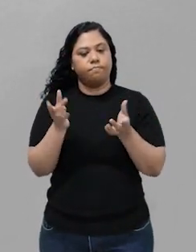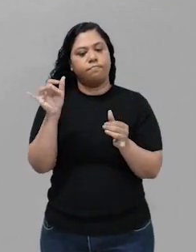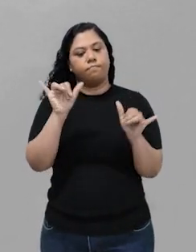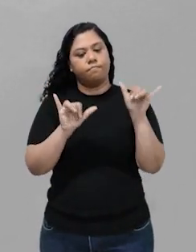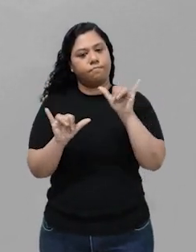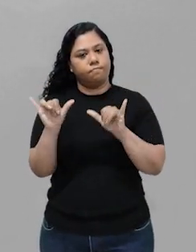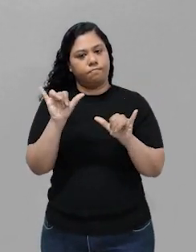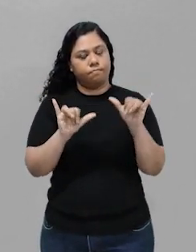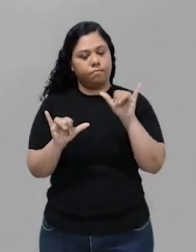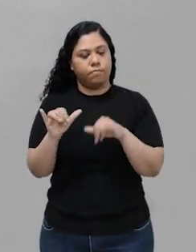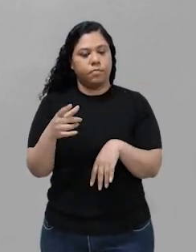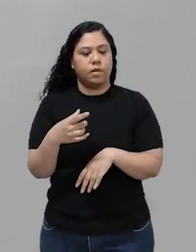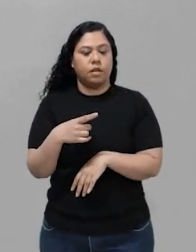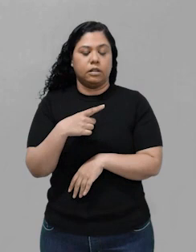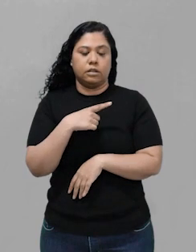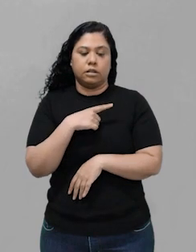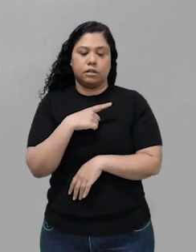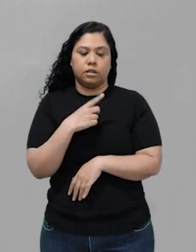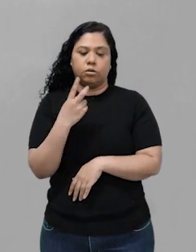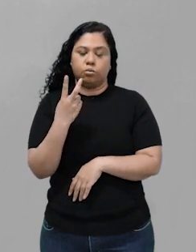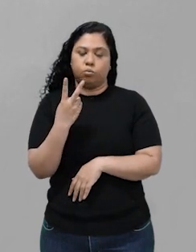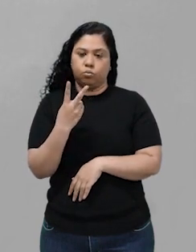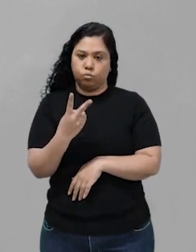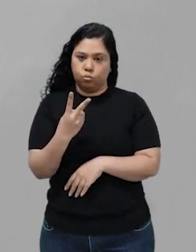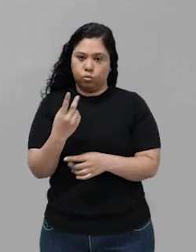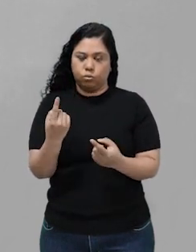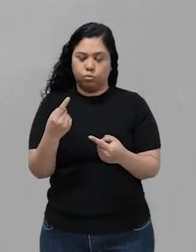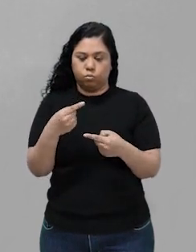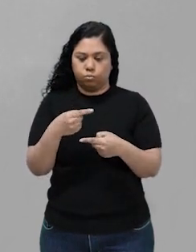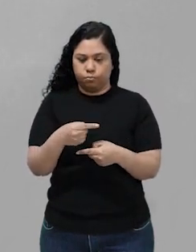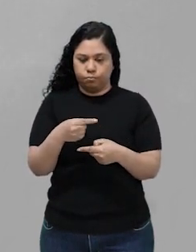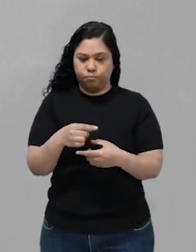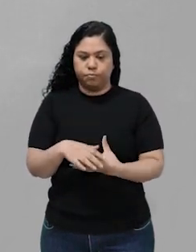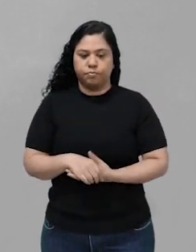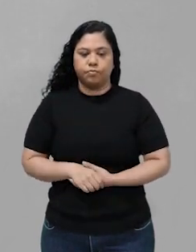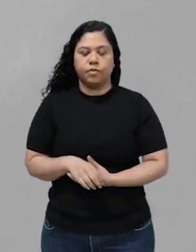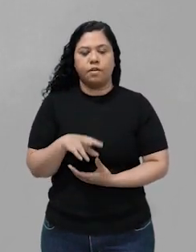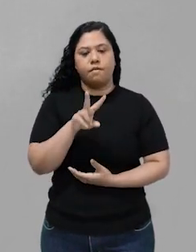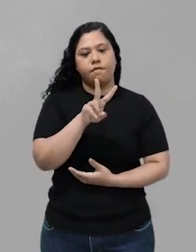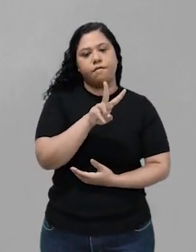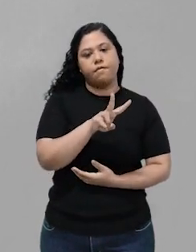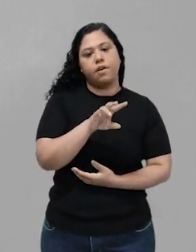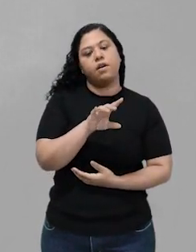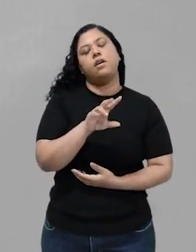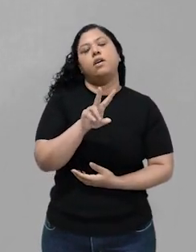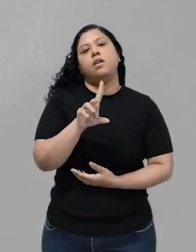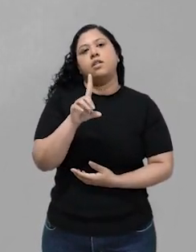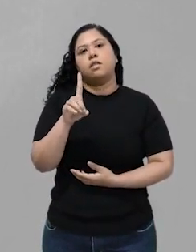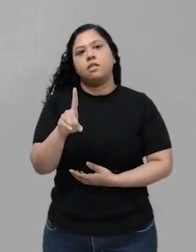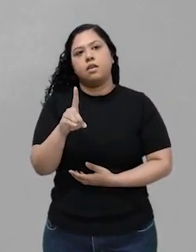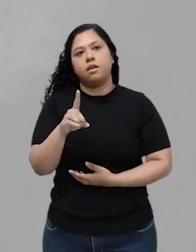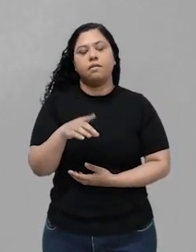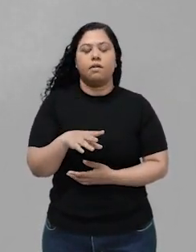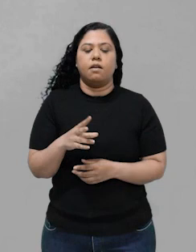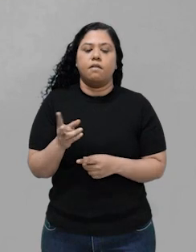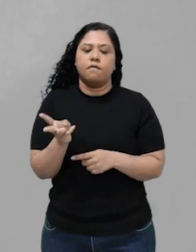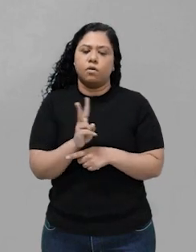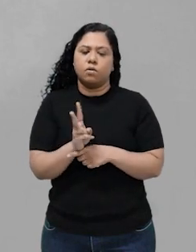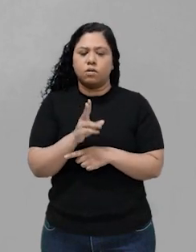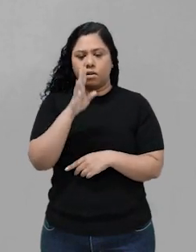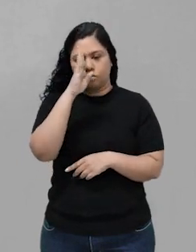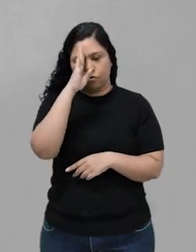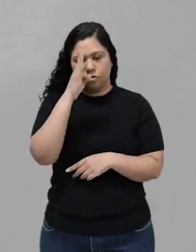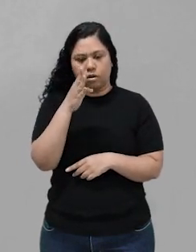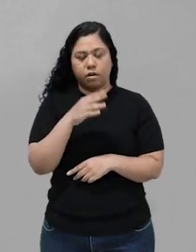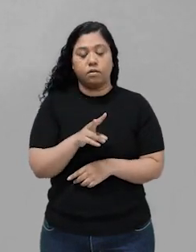como nós temos duas reações simultâneas, eu vou chamar de Vd, a velocidade da reação direta, e